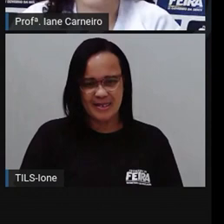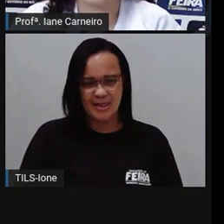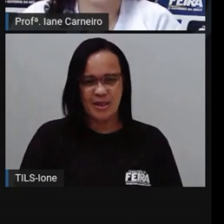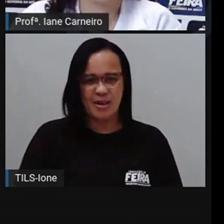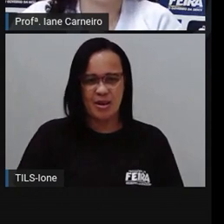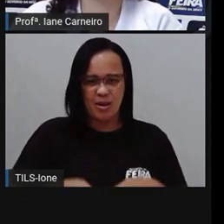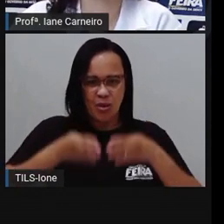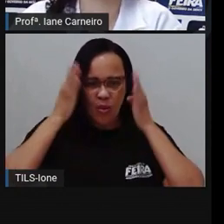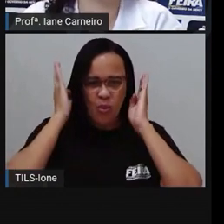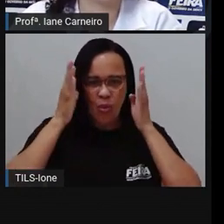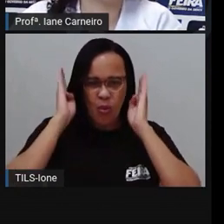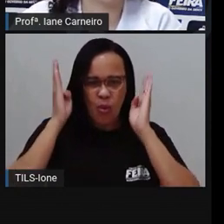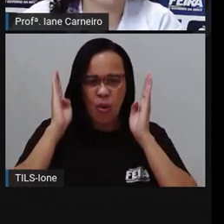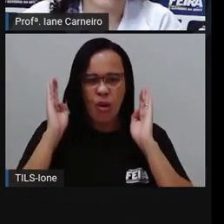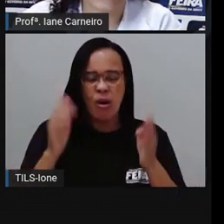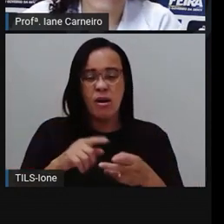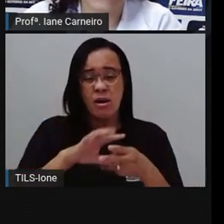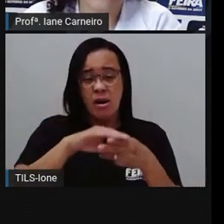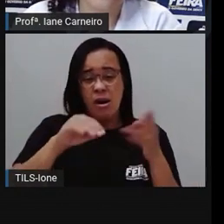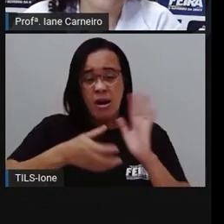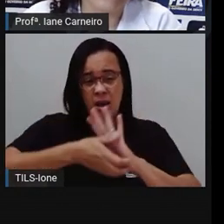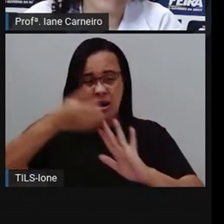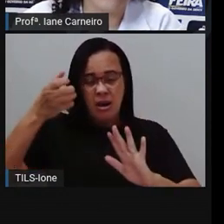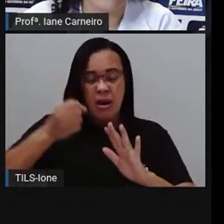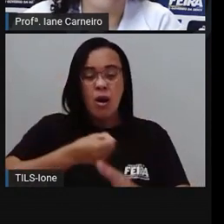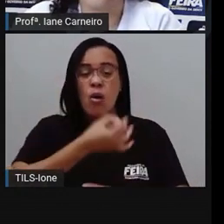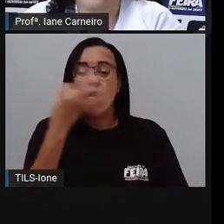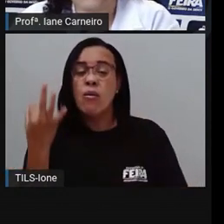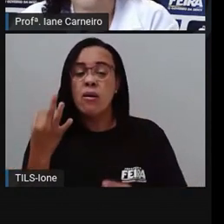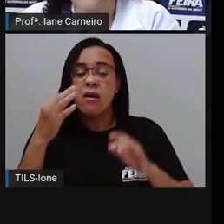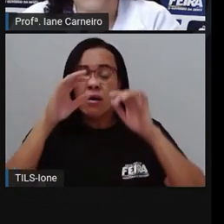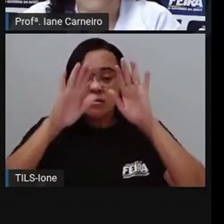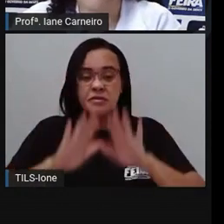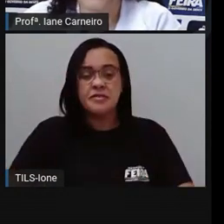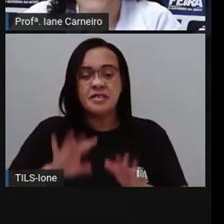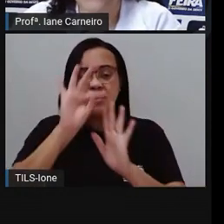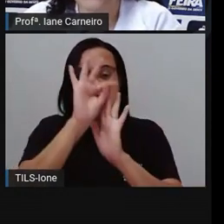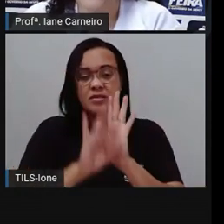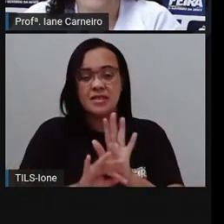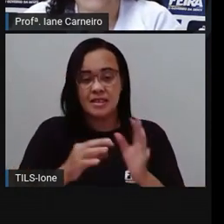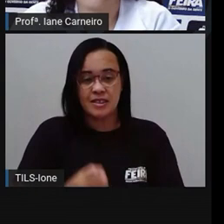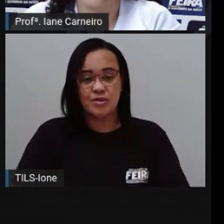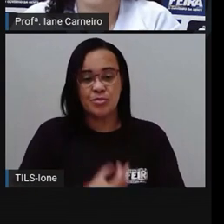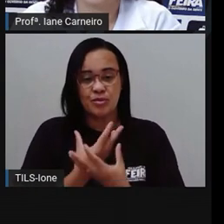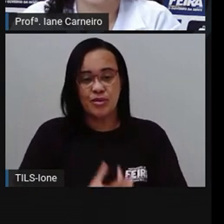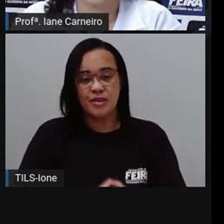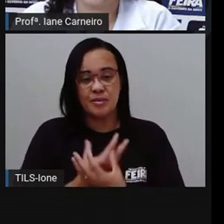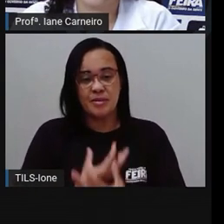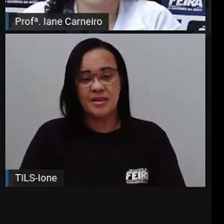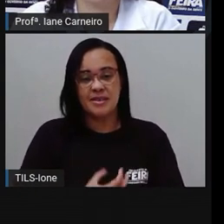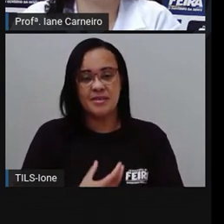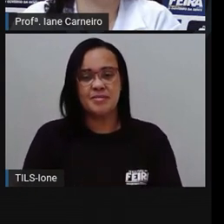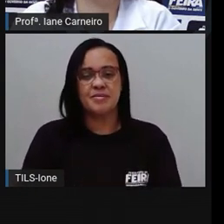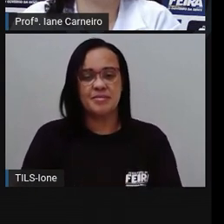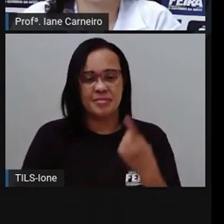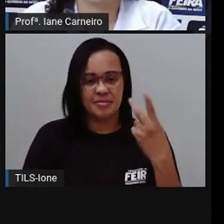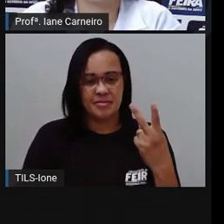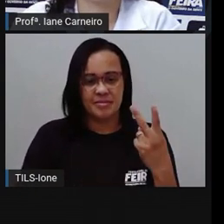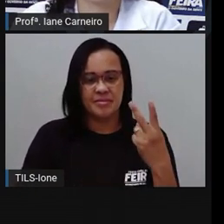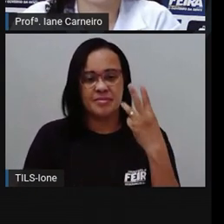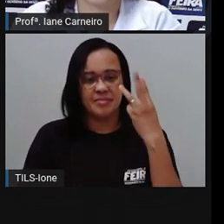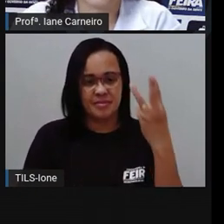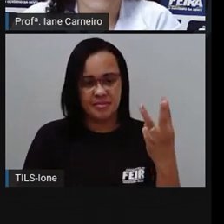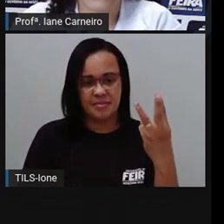animais, quantos animais ficariam, né, no final do poema? Vamos ver quantos ficaram? Um,